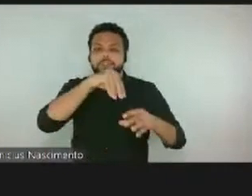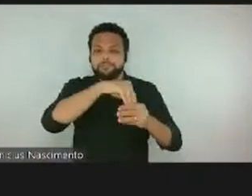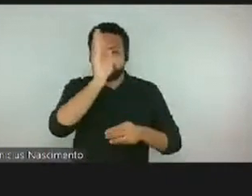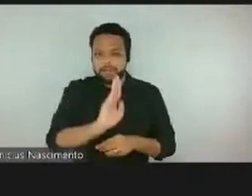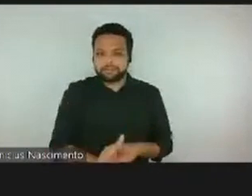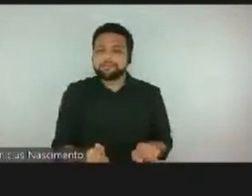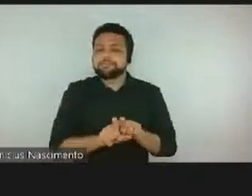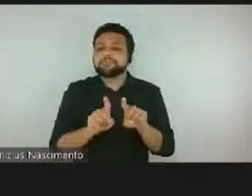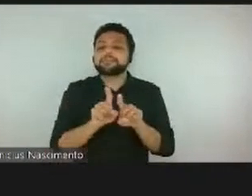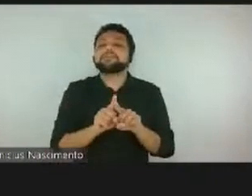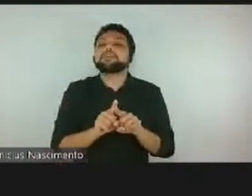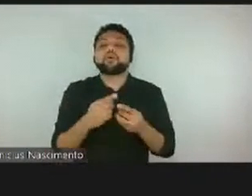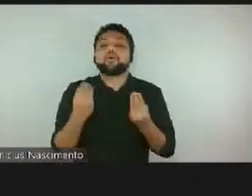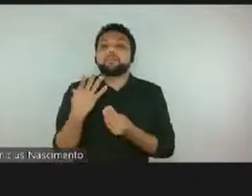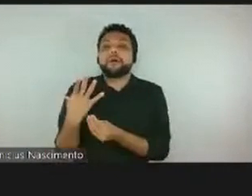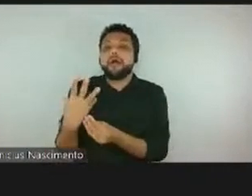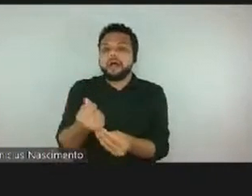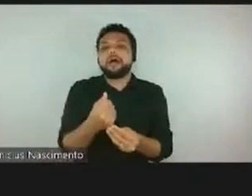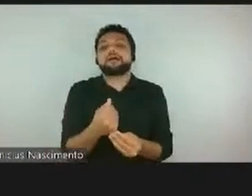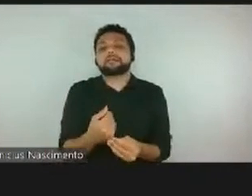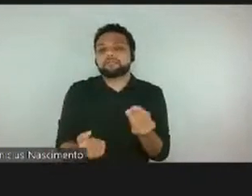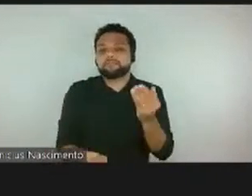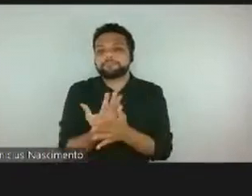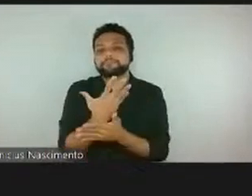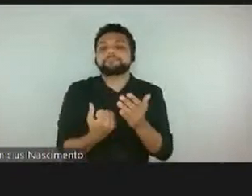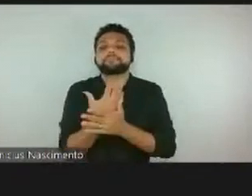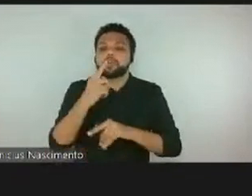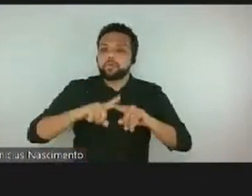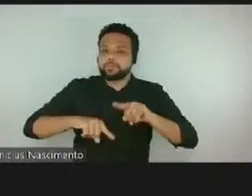artistas que produzem esses objetos.